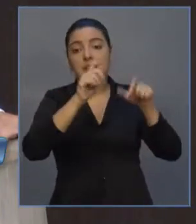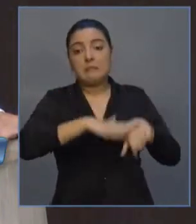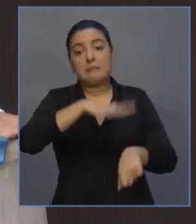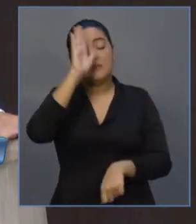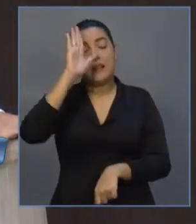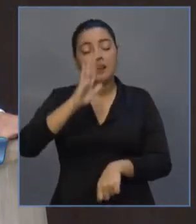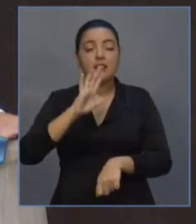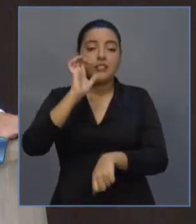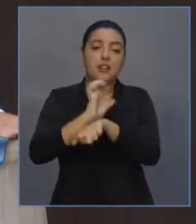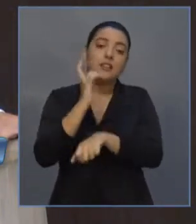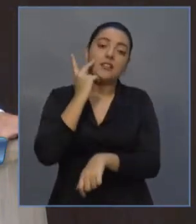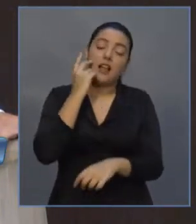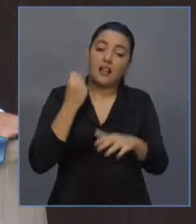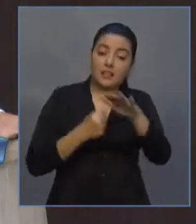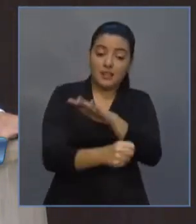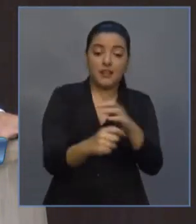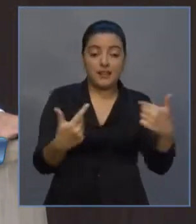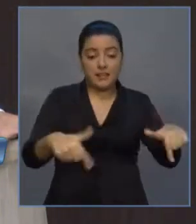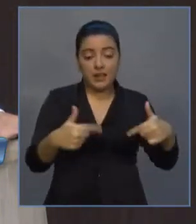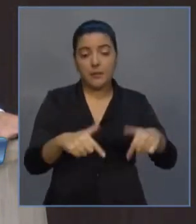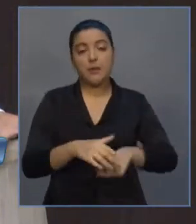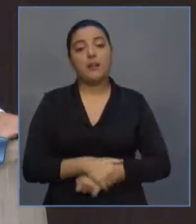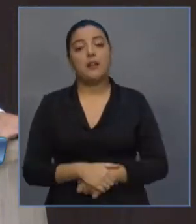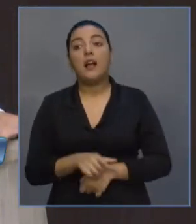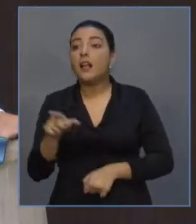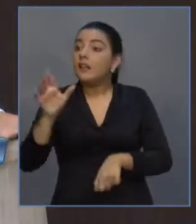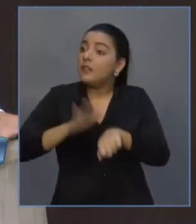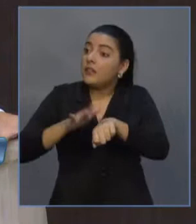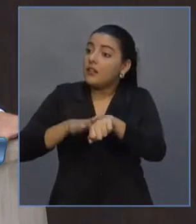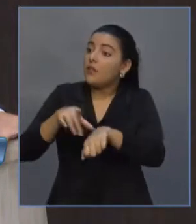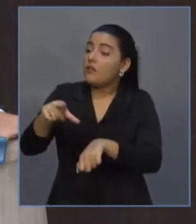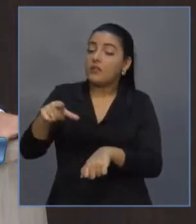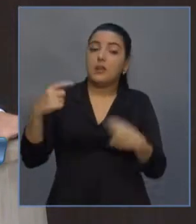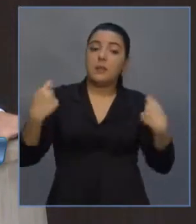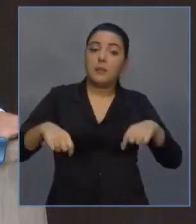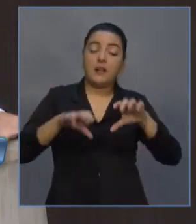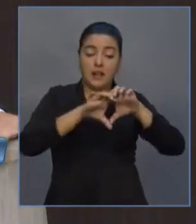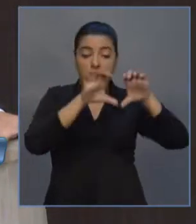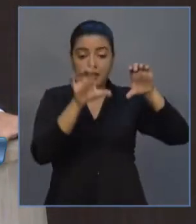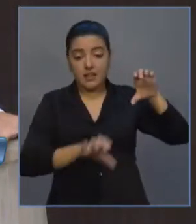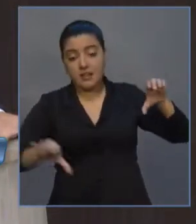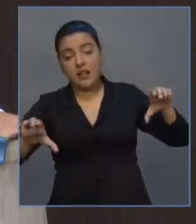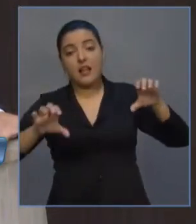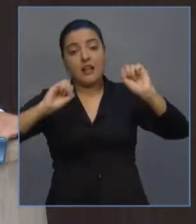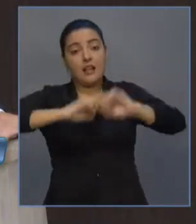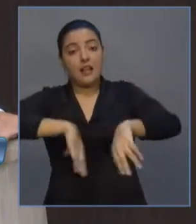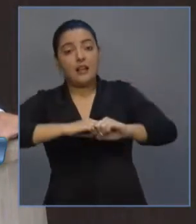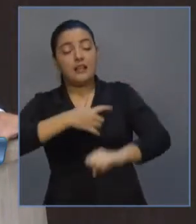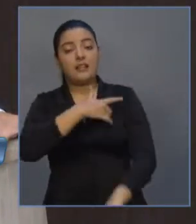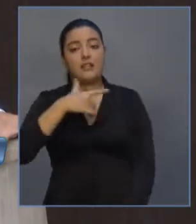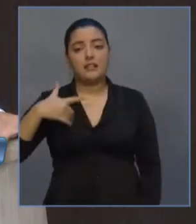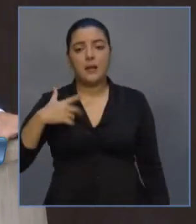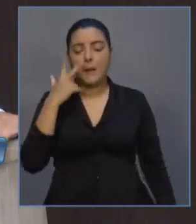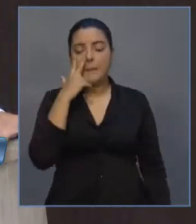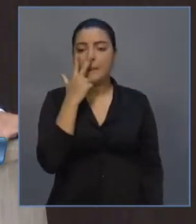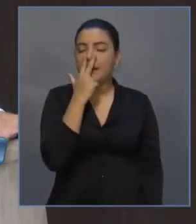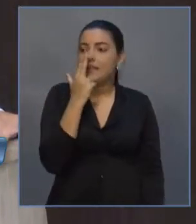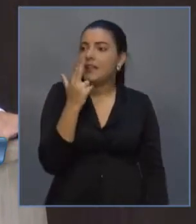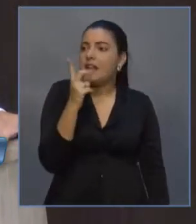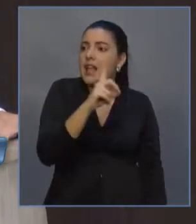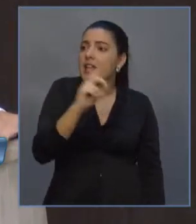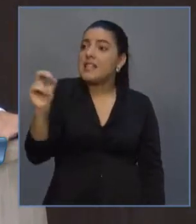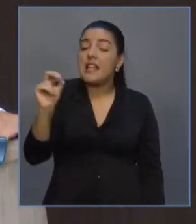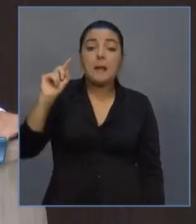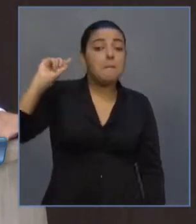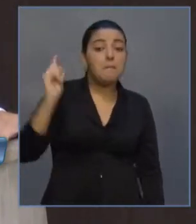para o Estado do Ceará para a geração de trabalho? Ou mesmo você que está precisando de saneamento, saúde e educação e que está vendo, portanto, 100 milhões de reais do